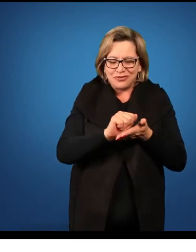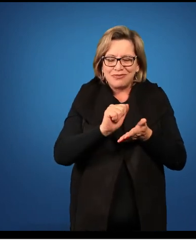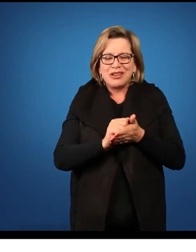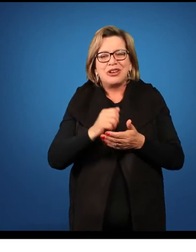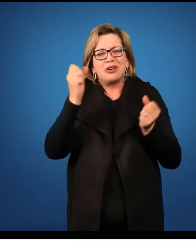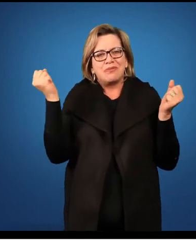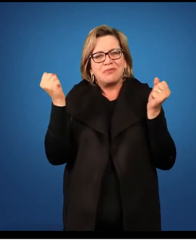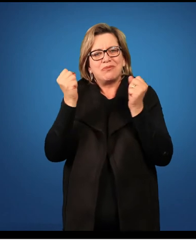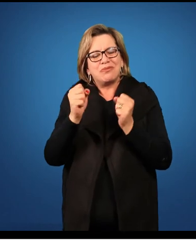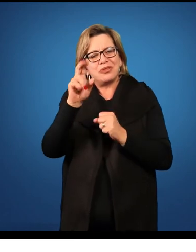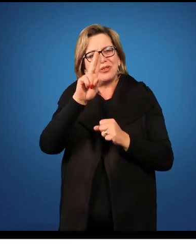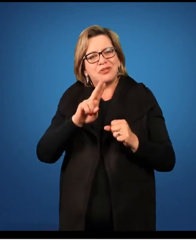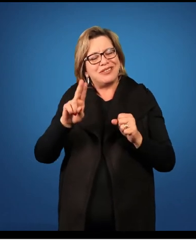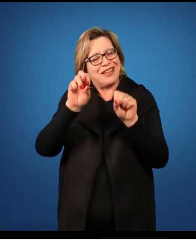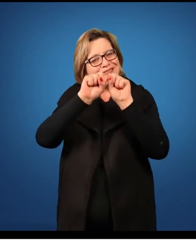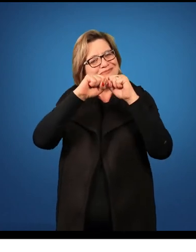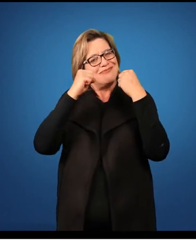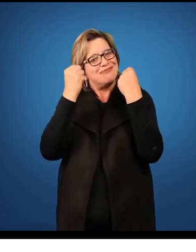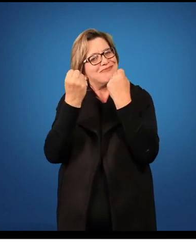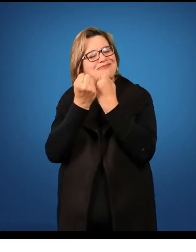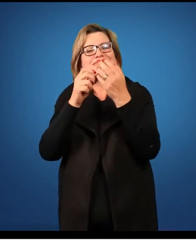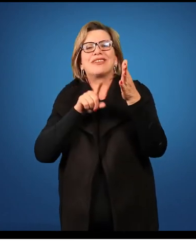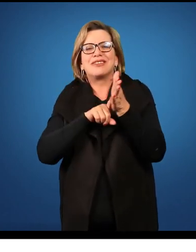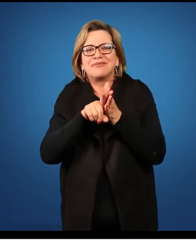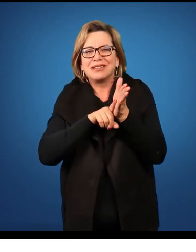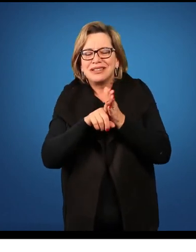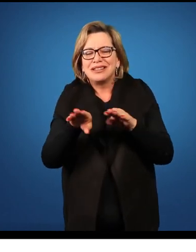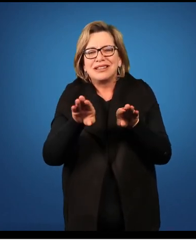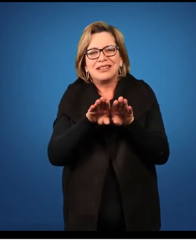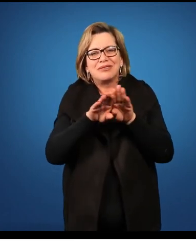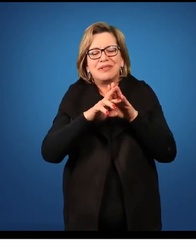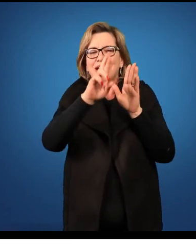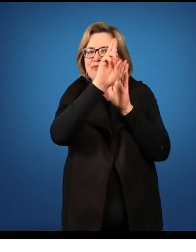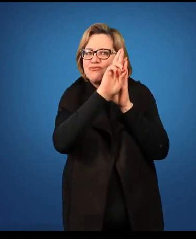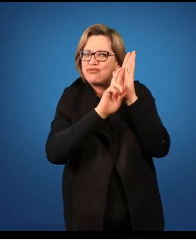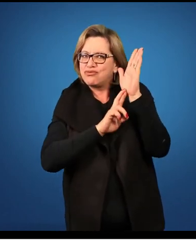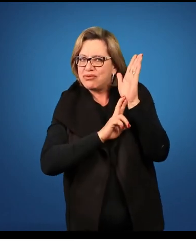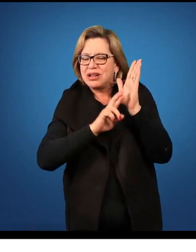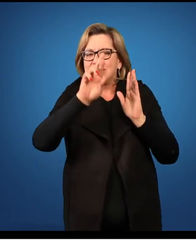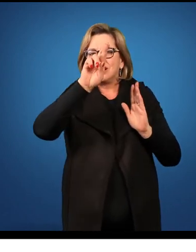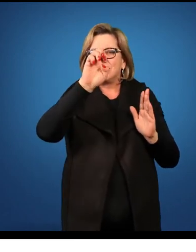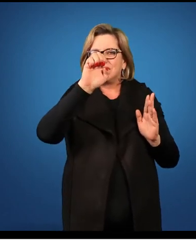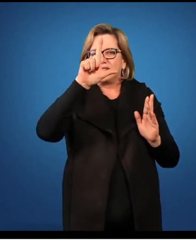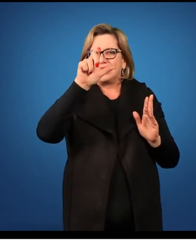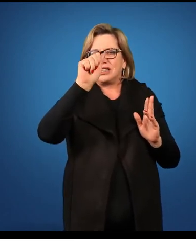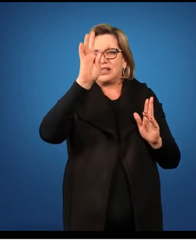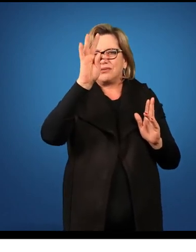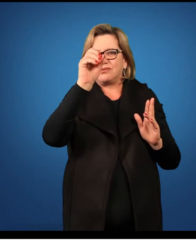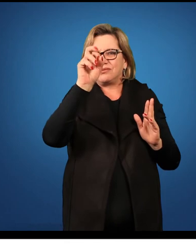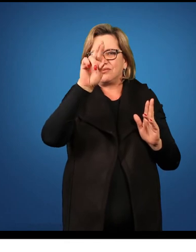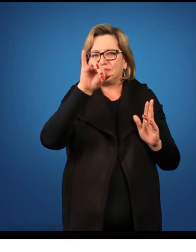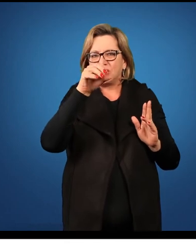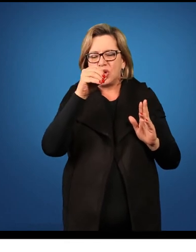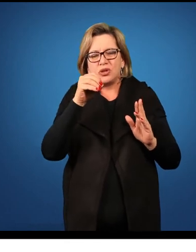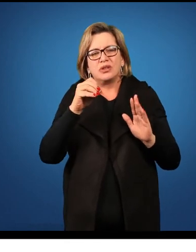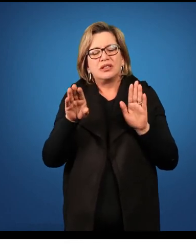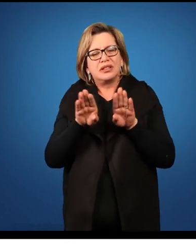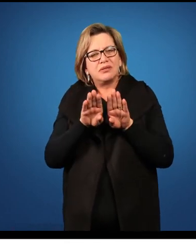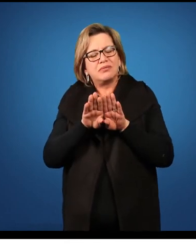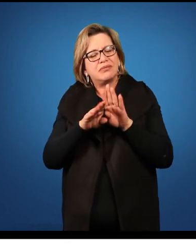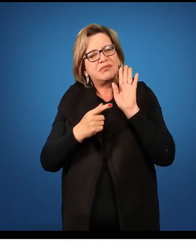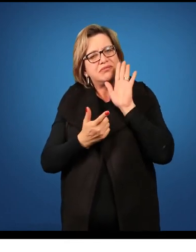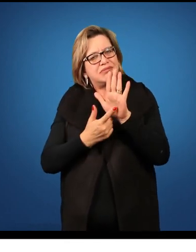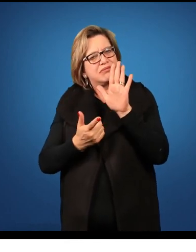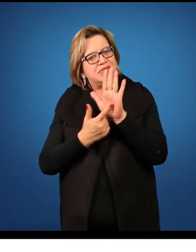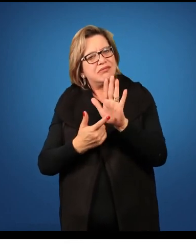podemos utilizar pesquisas, relatórios de atividades práticas que foram desenvolvidos, e também apresentação dos alunos